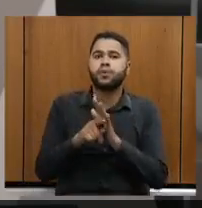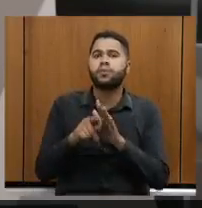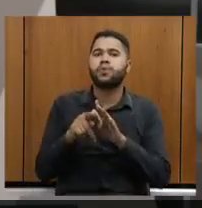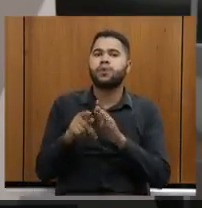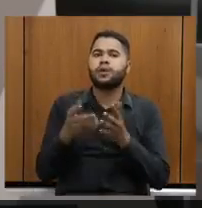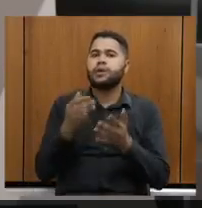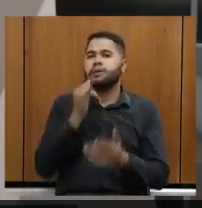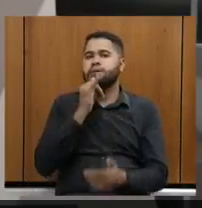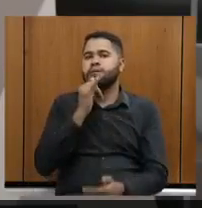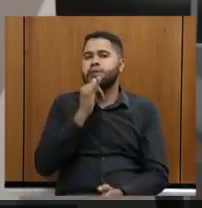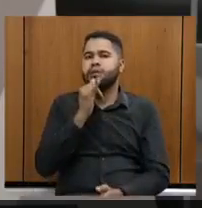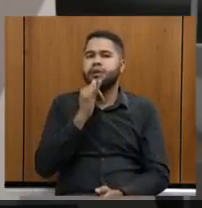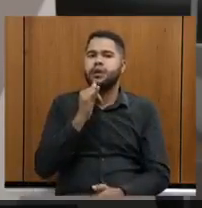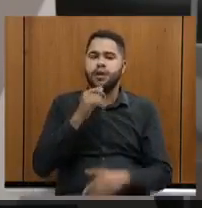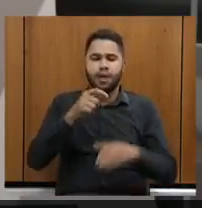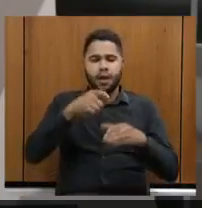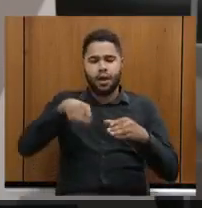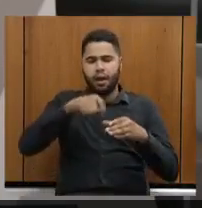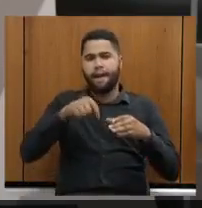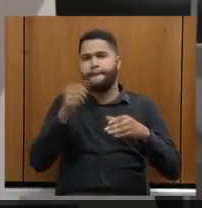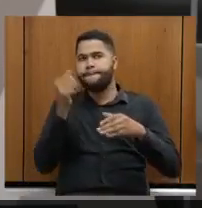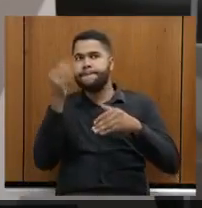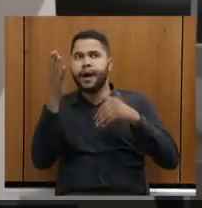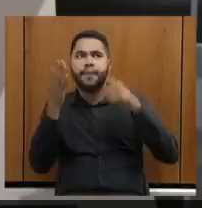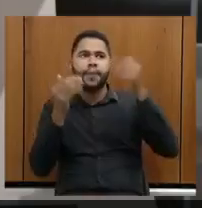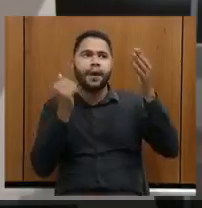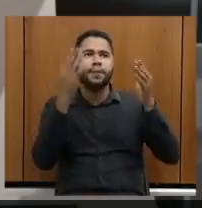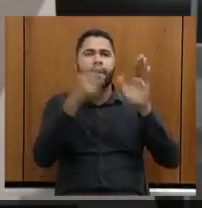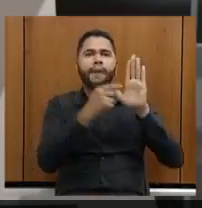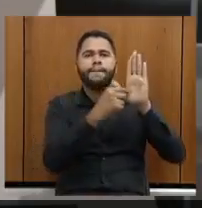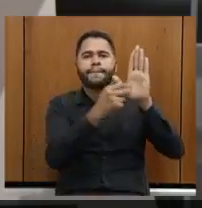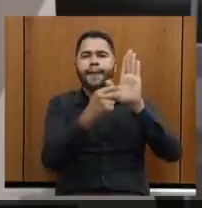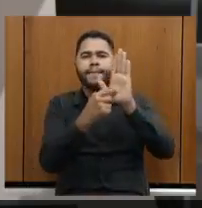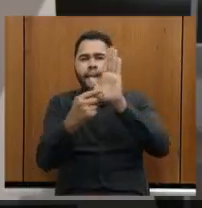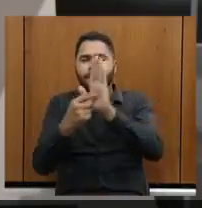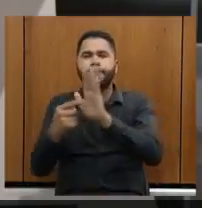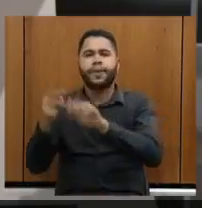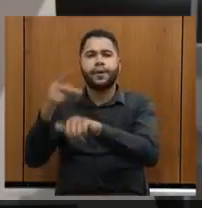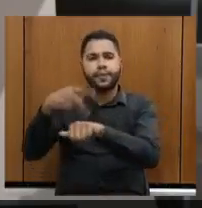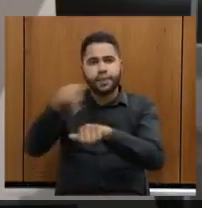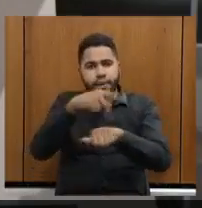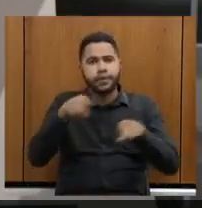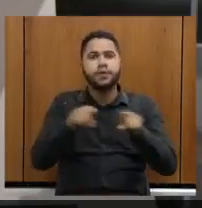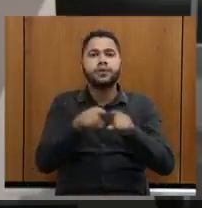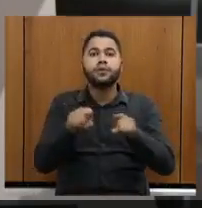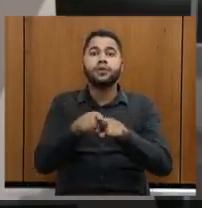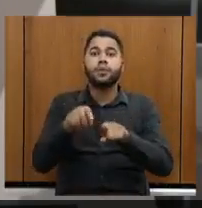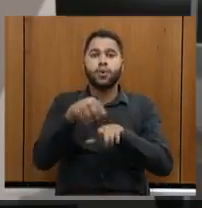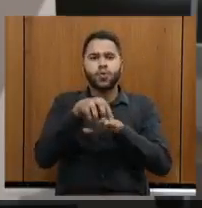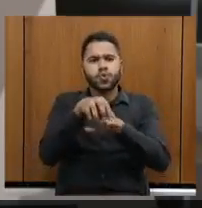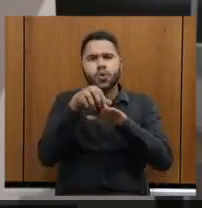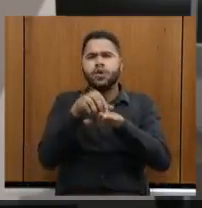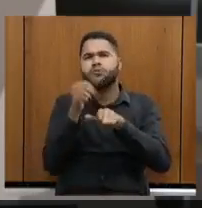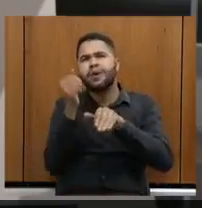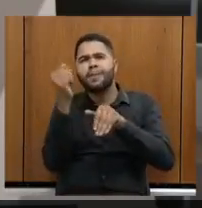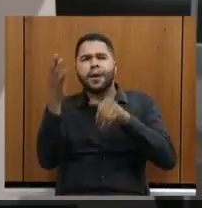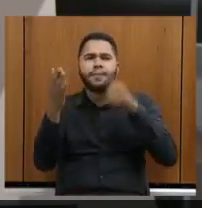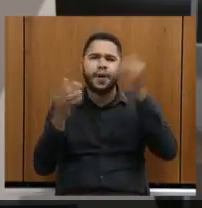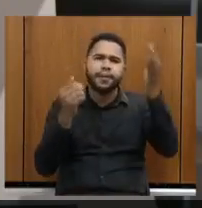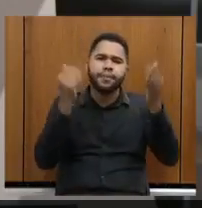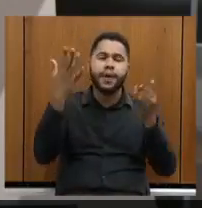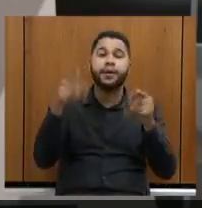da gastronomia mineira, da internacionalização do turismo, da